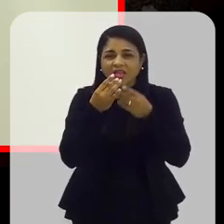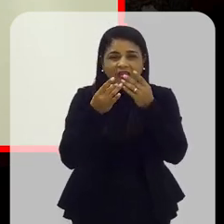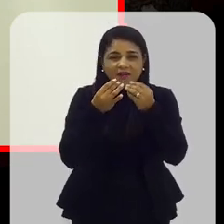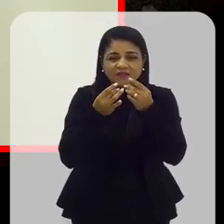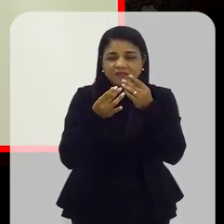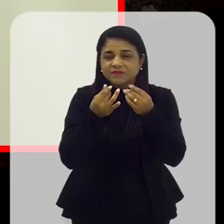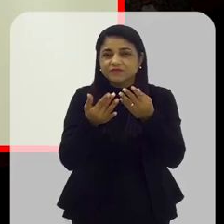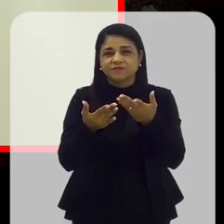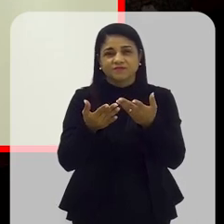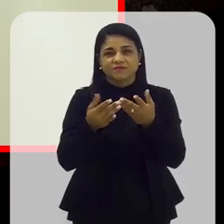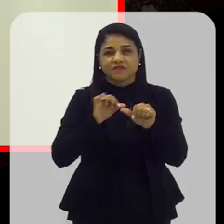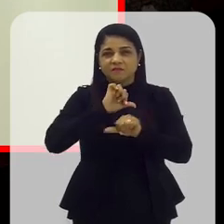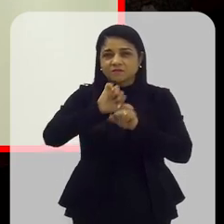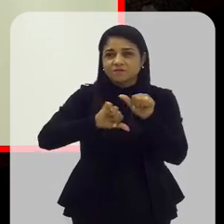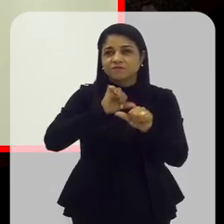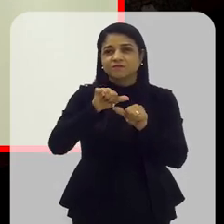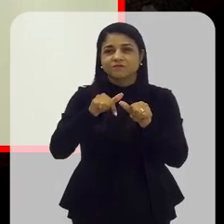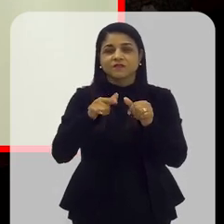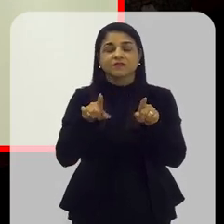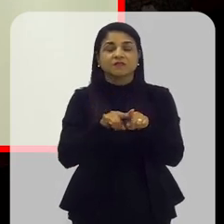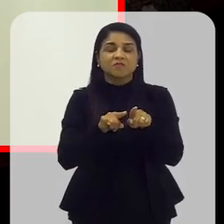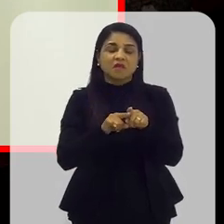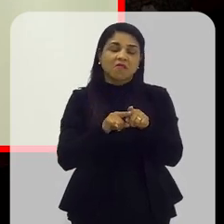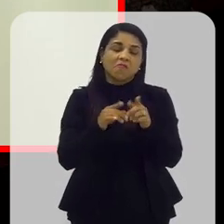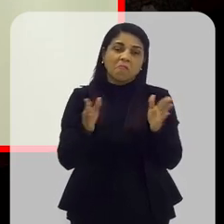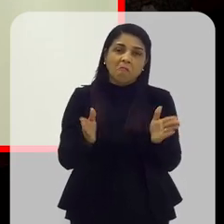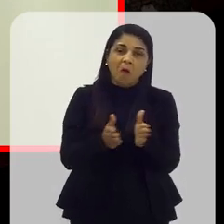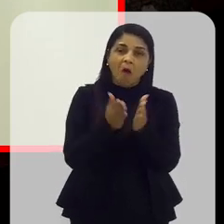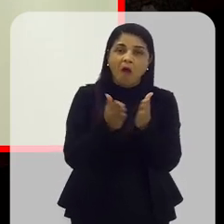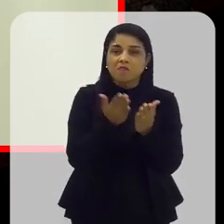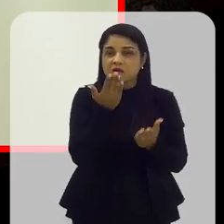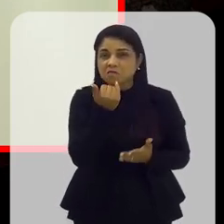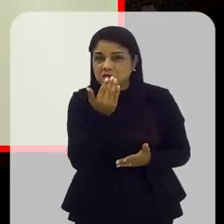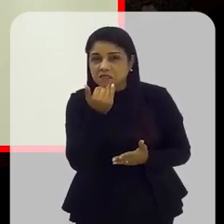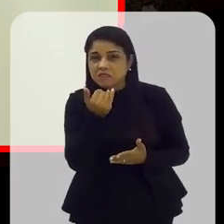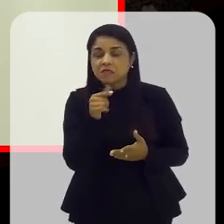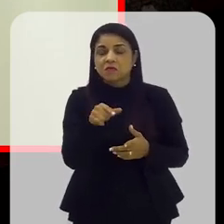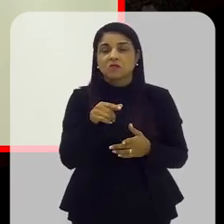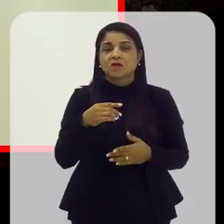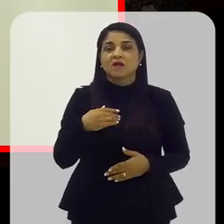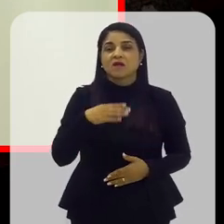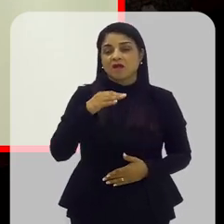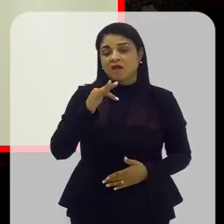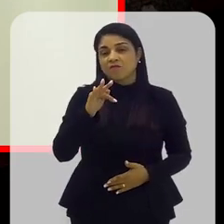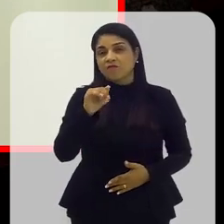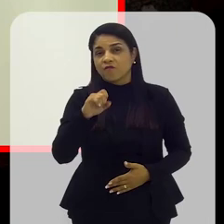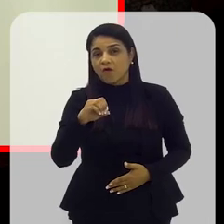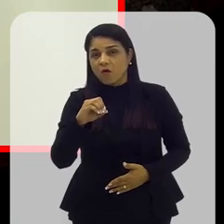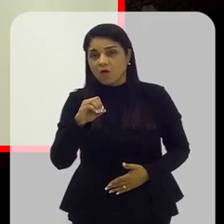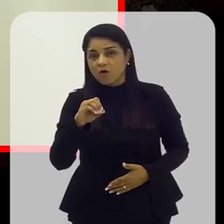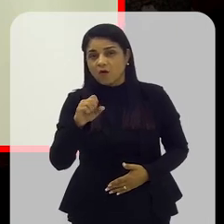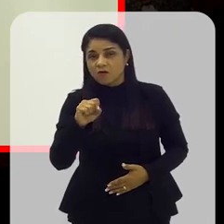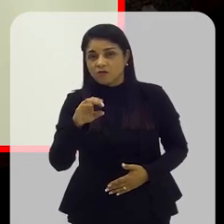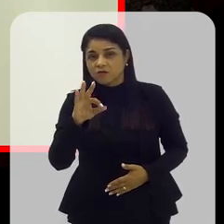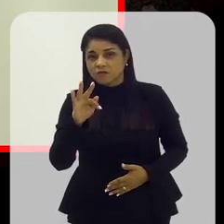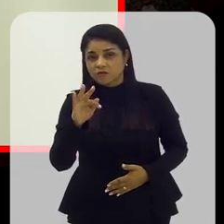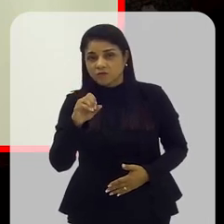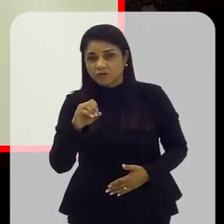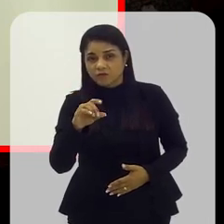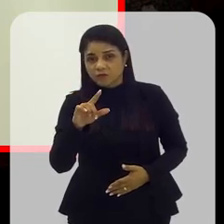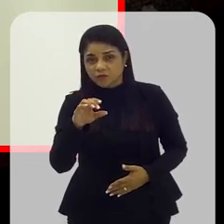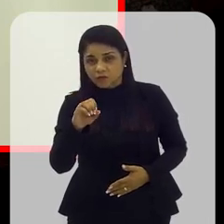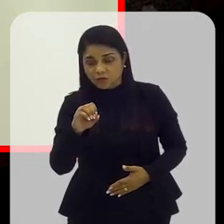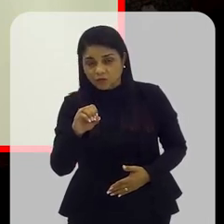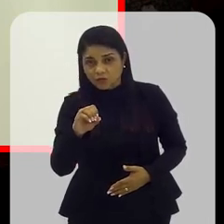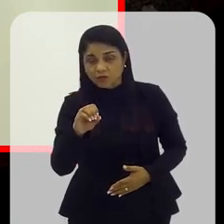associado a dietas pobres em cálcio, por exemplo, em fósforo, em magnésio, em zinco, né? Ou